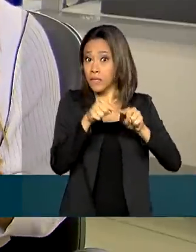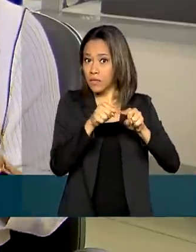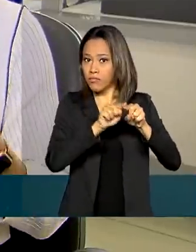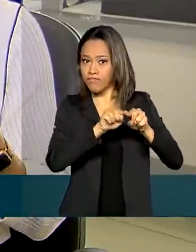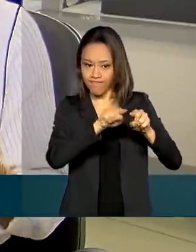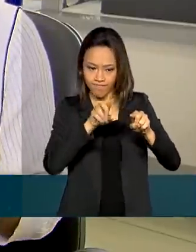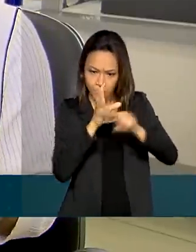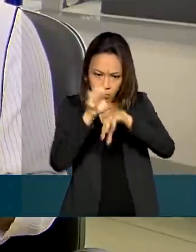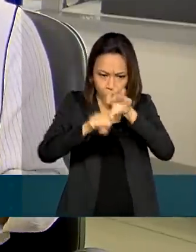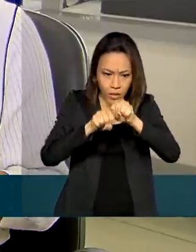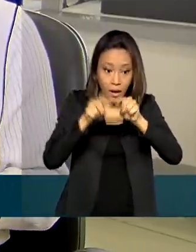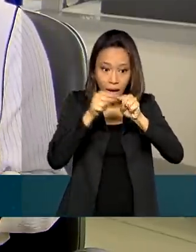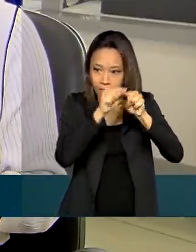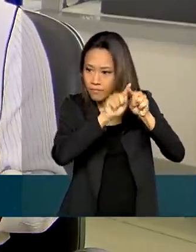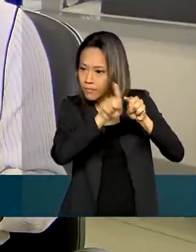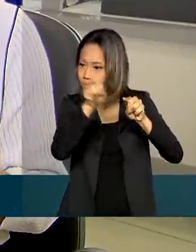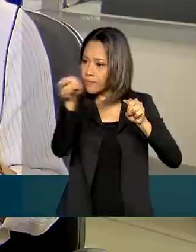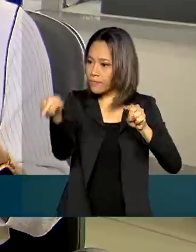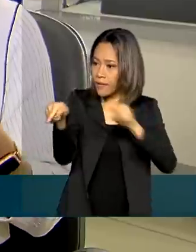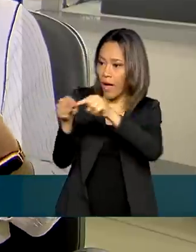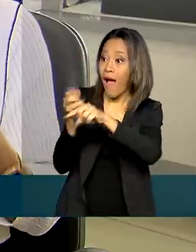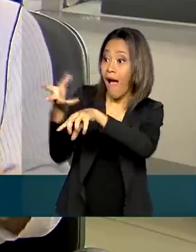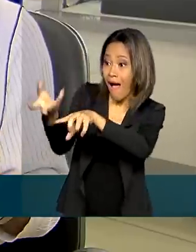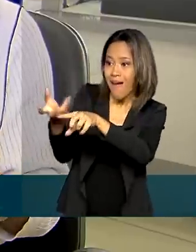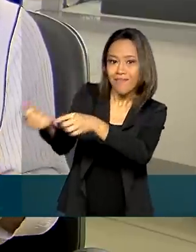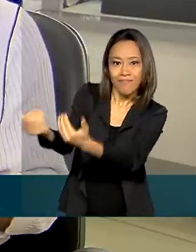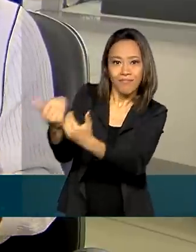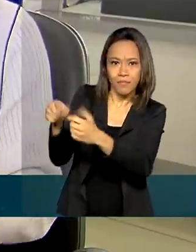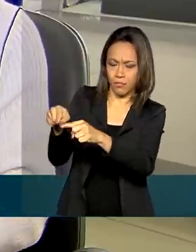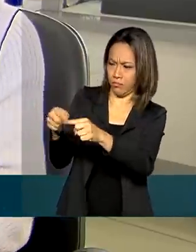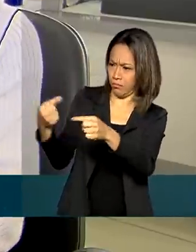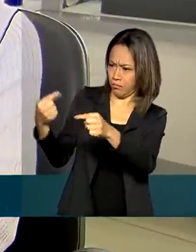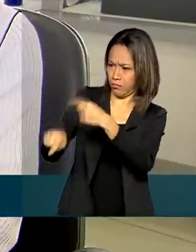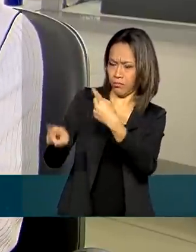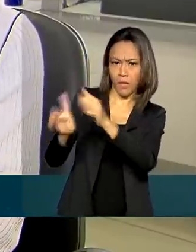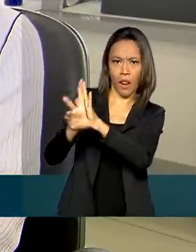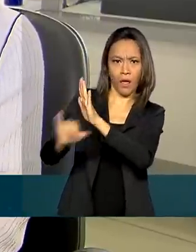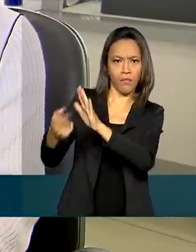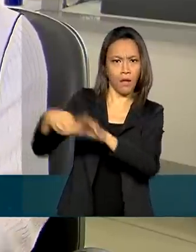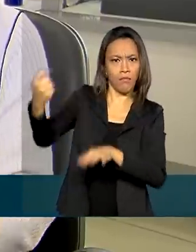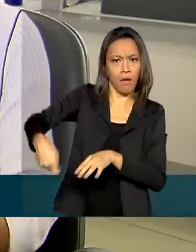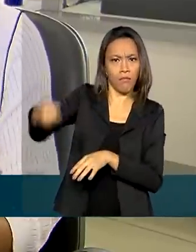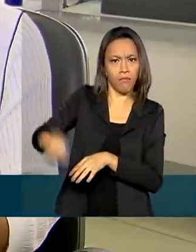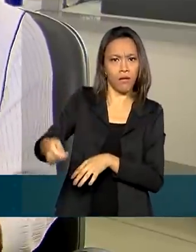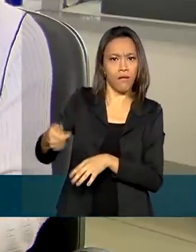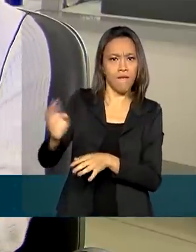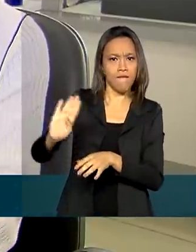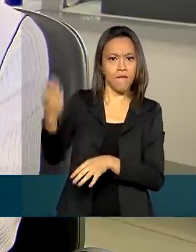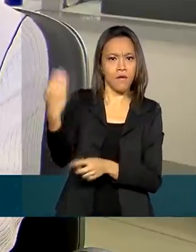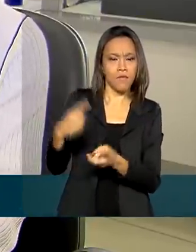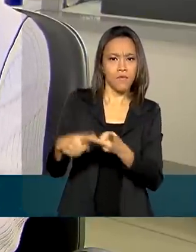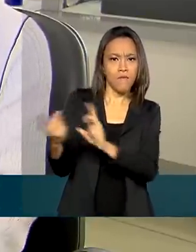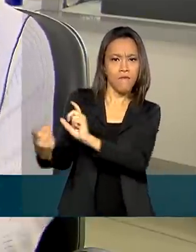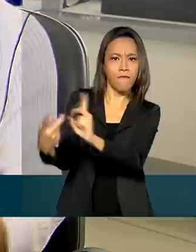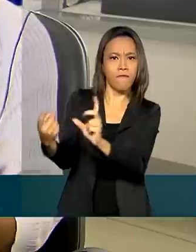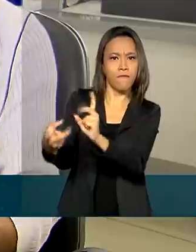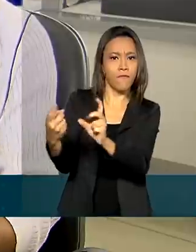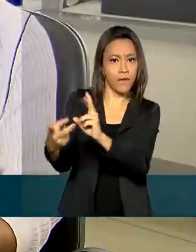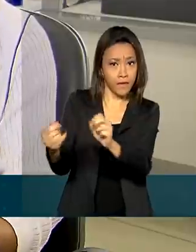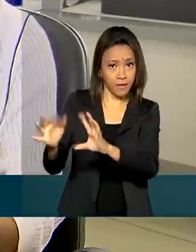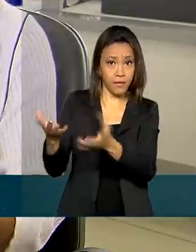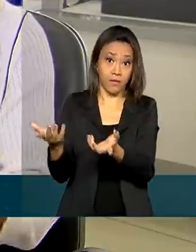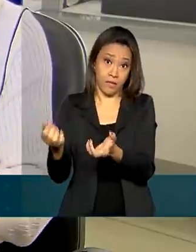internautas para páginas que oferecem serviços ilegais, como leilões falsos e venda de canais por assinatura.